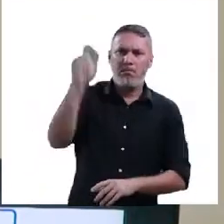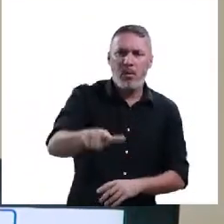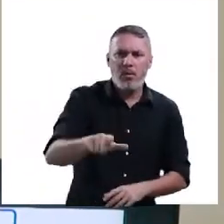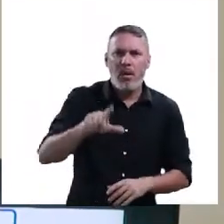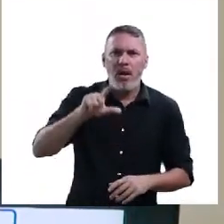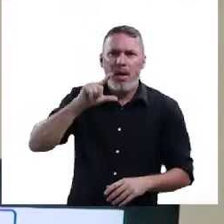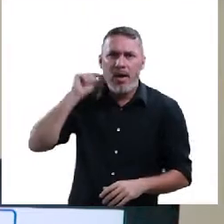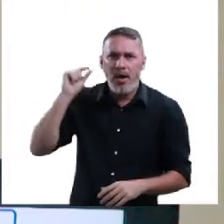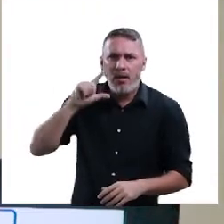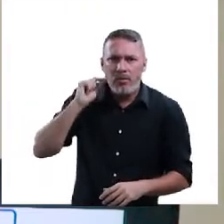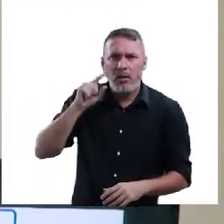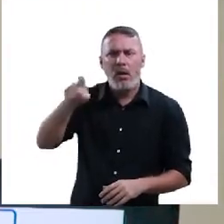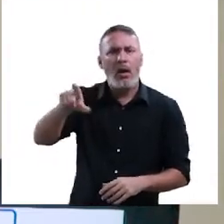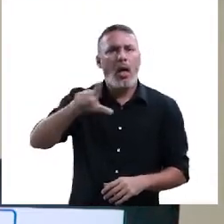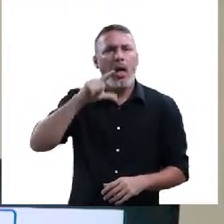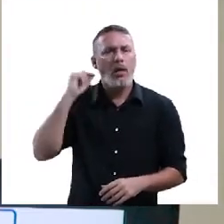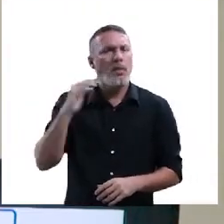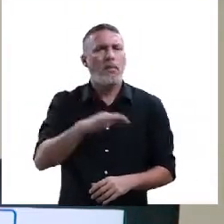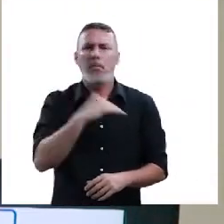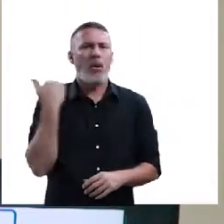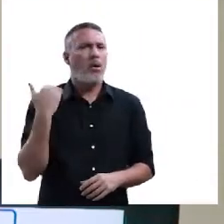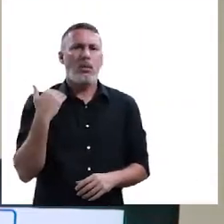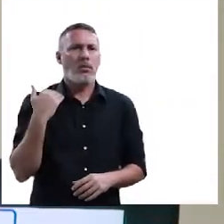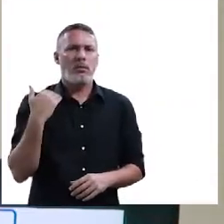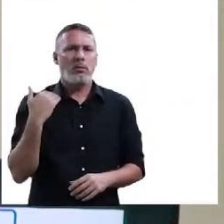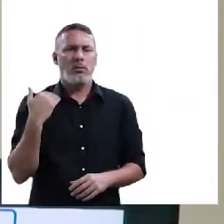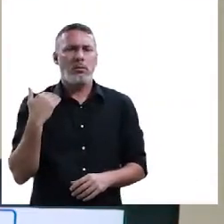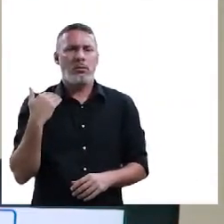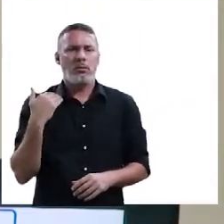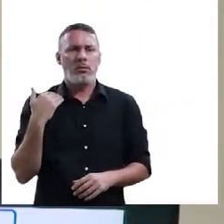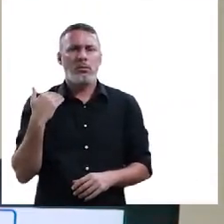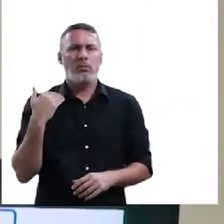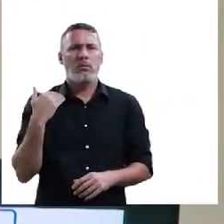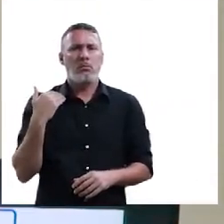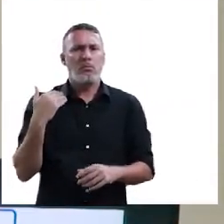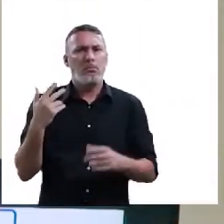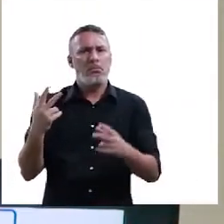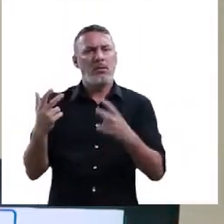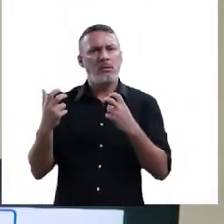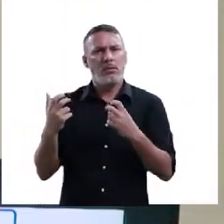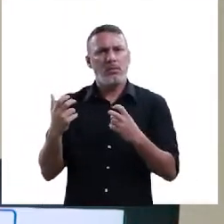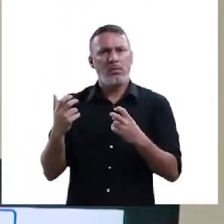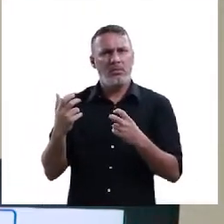atirei o pau no gato, mas o gato, ele não morreu.